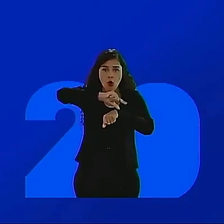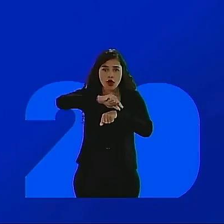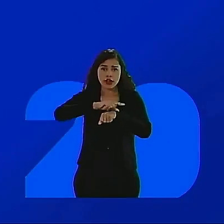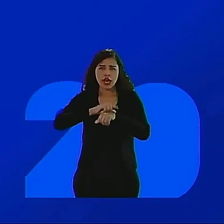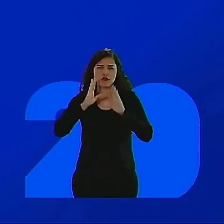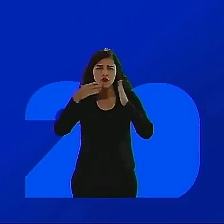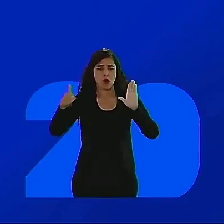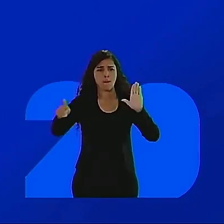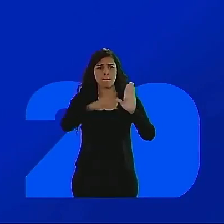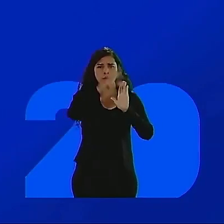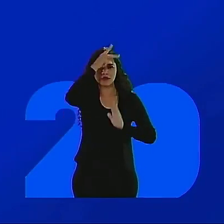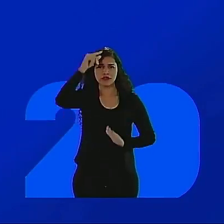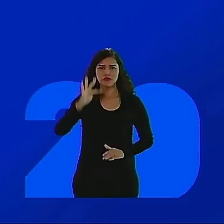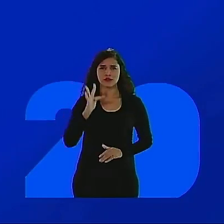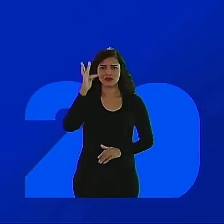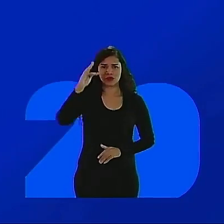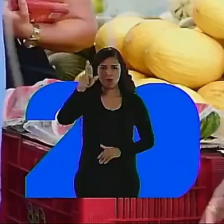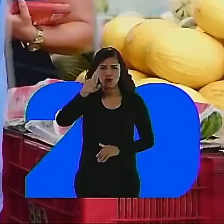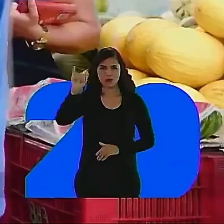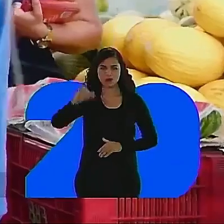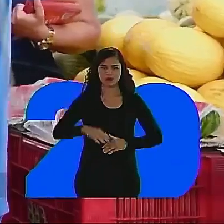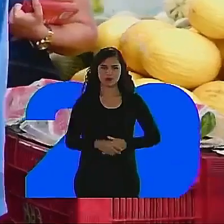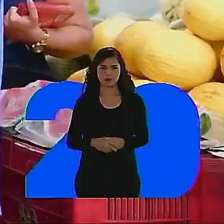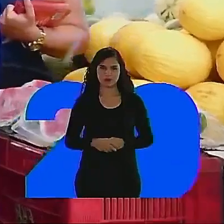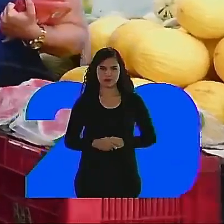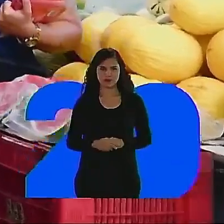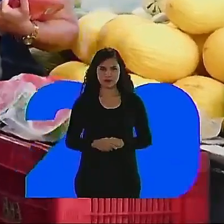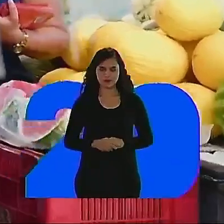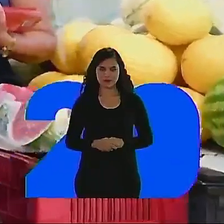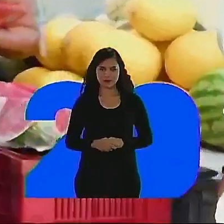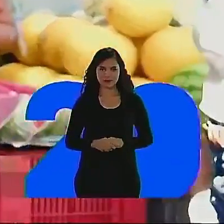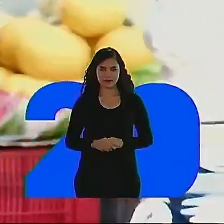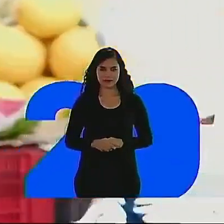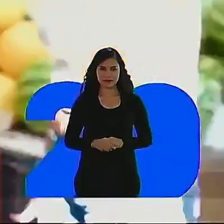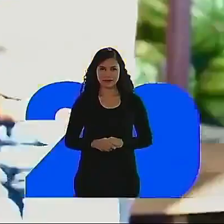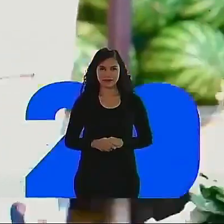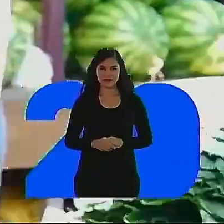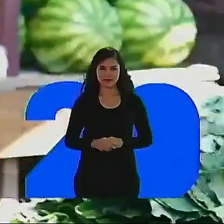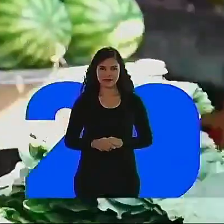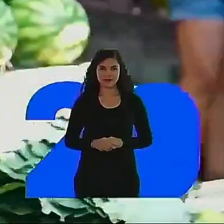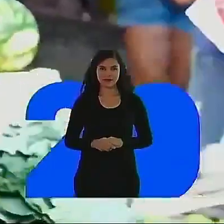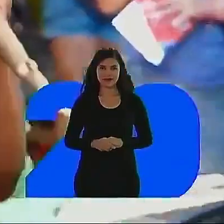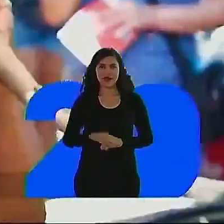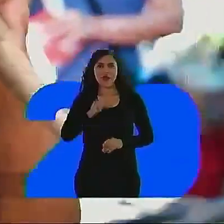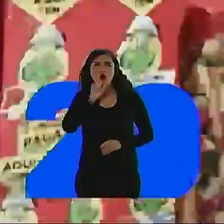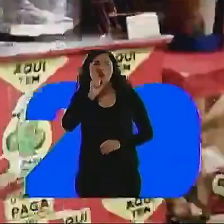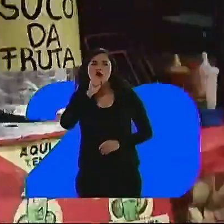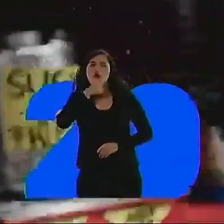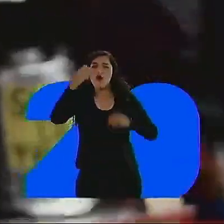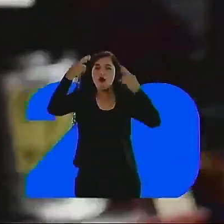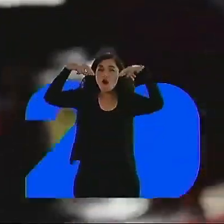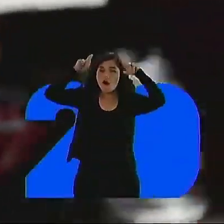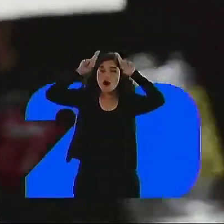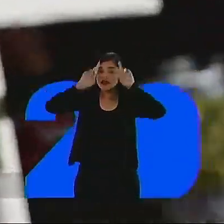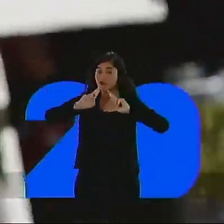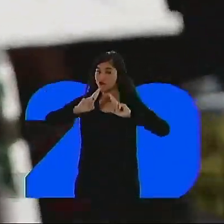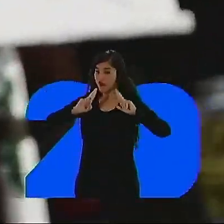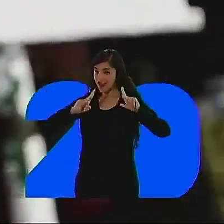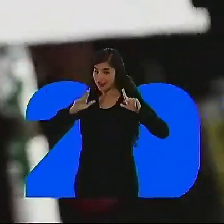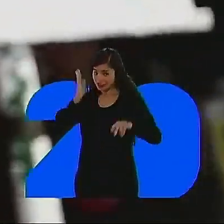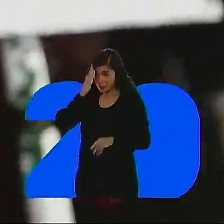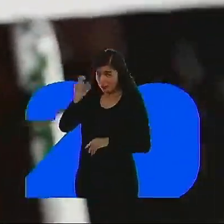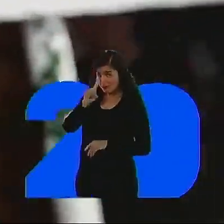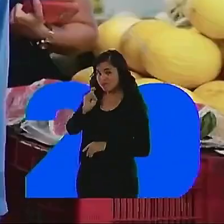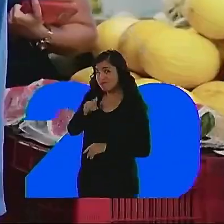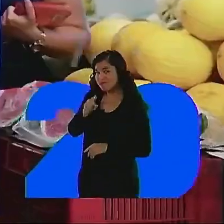Horário reservado ao próximo prefeito de João Pessoa. Abel! Abel! Abel! Abel! Abel! Vocês sabem qual é a diferença do